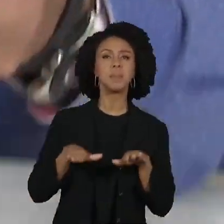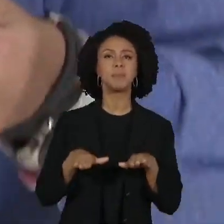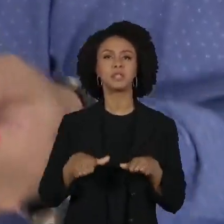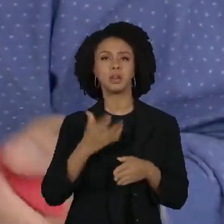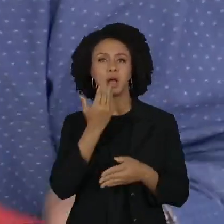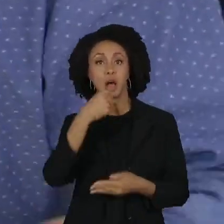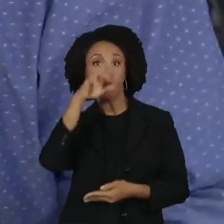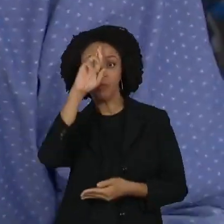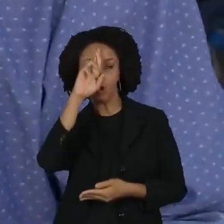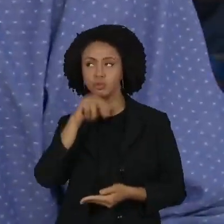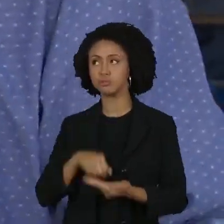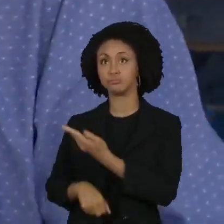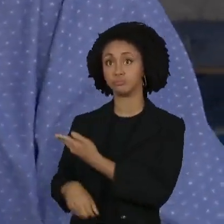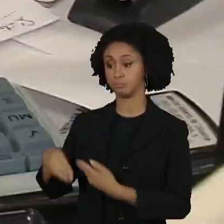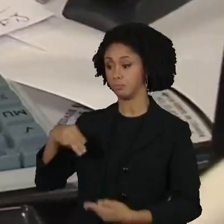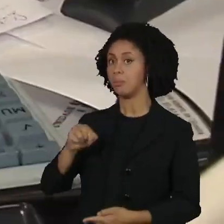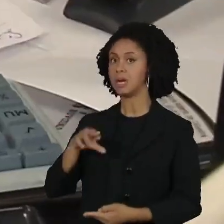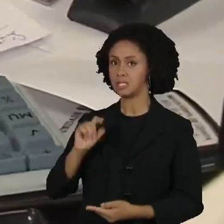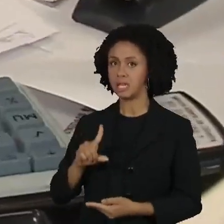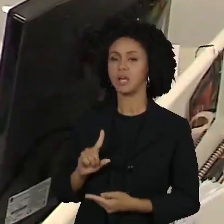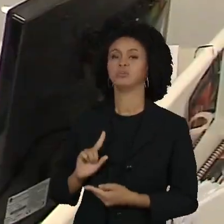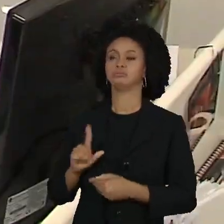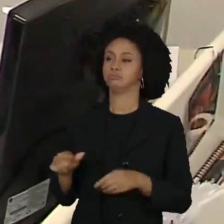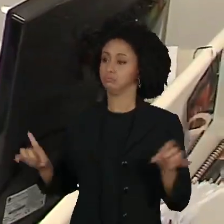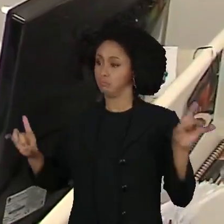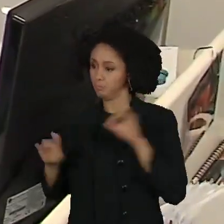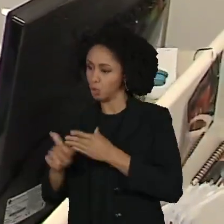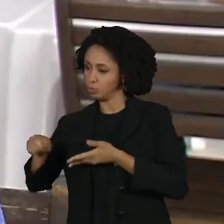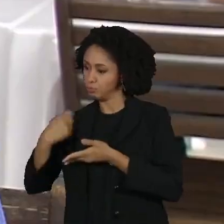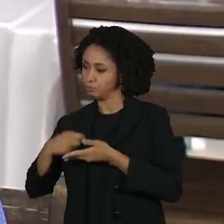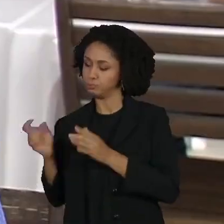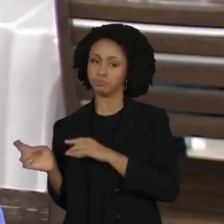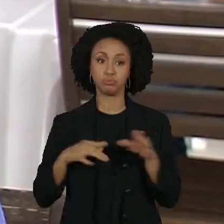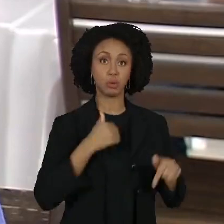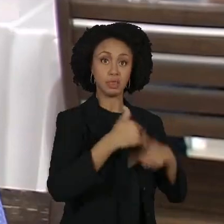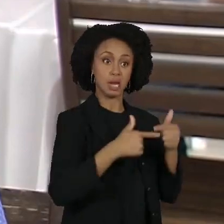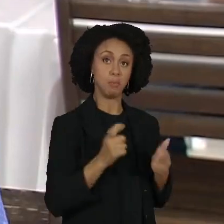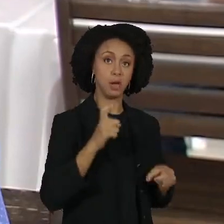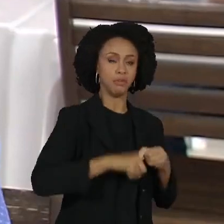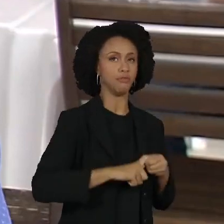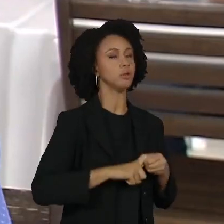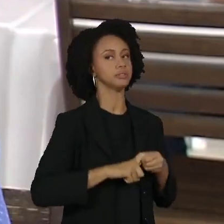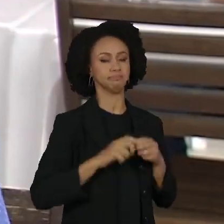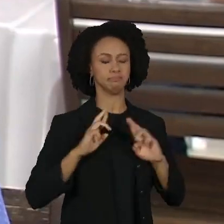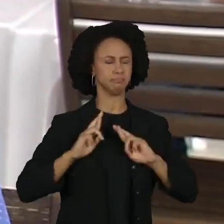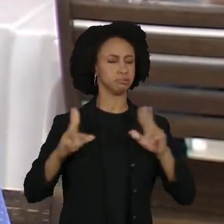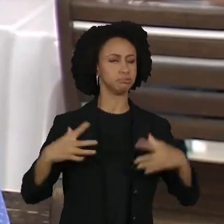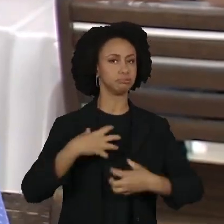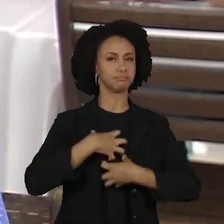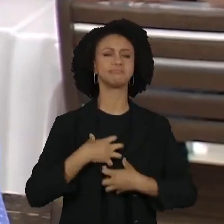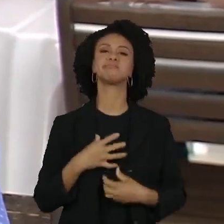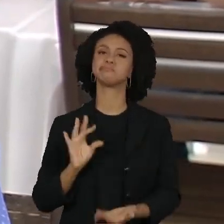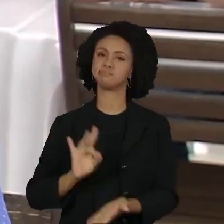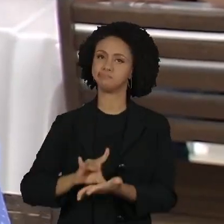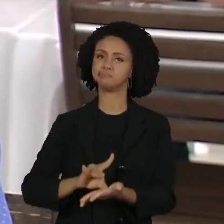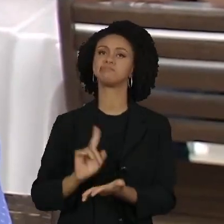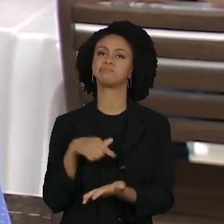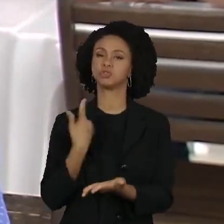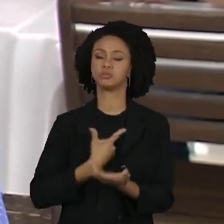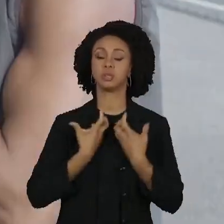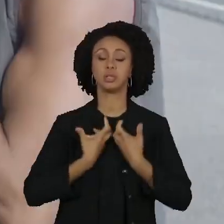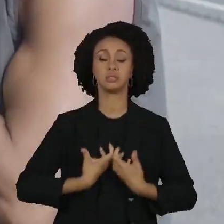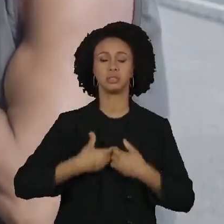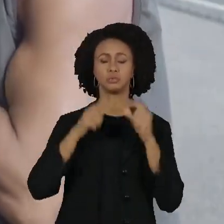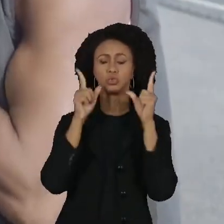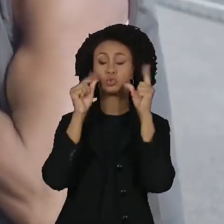almoço, Marcelo sente a diferença quando volta à mesa do trabalho. A gente fica realmente mais cansado, parece com mais